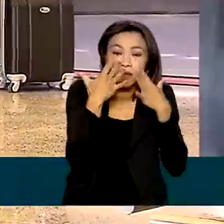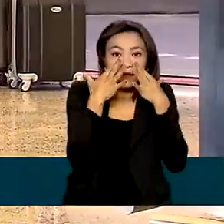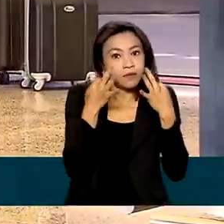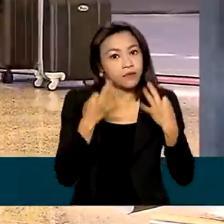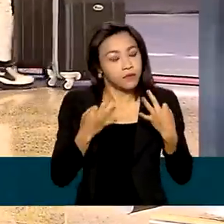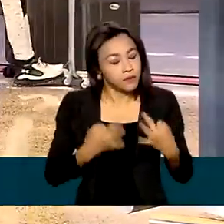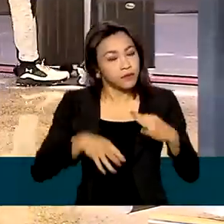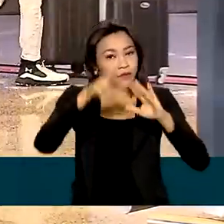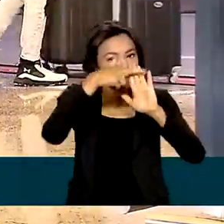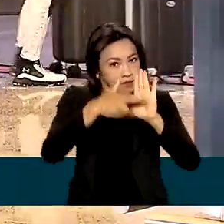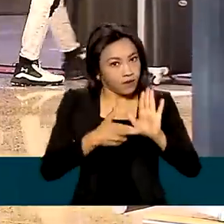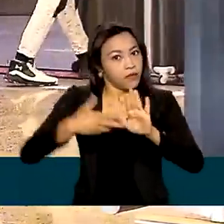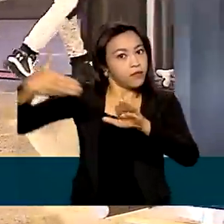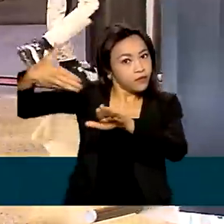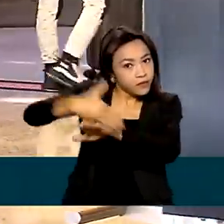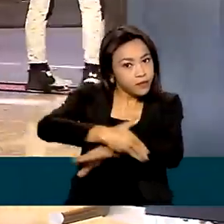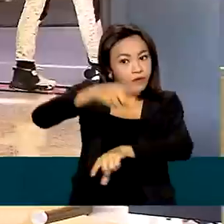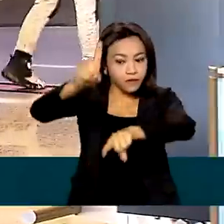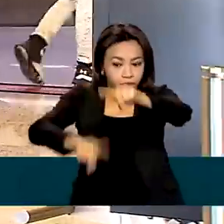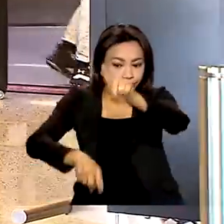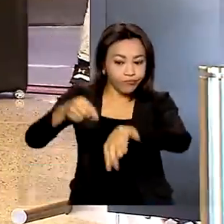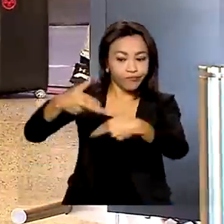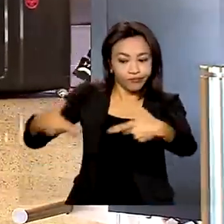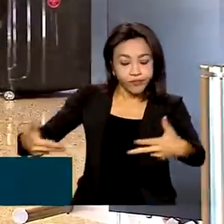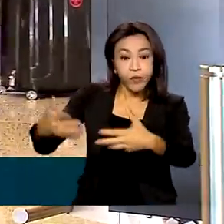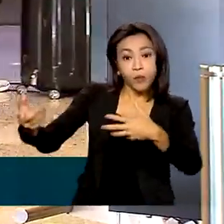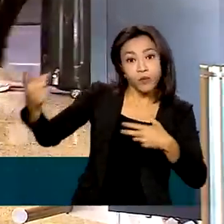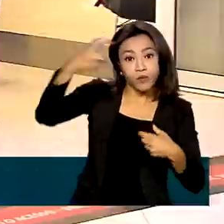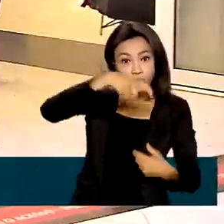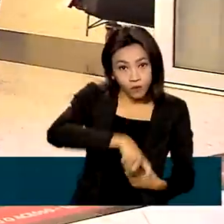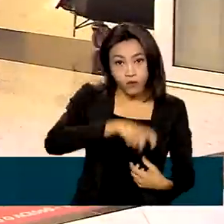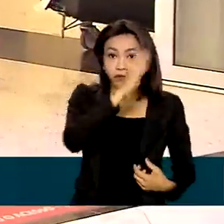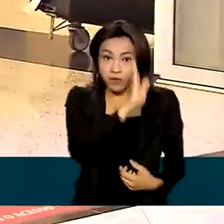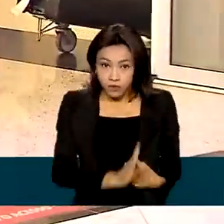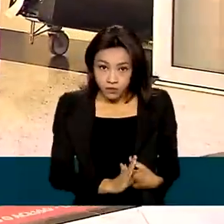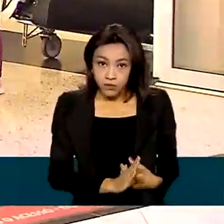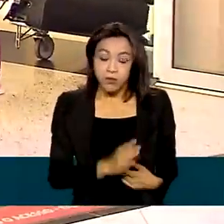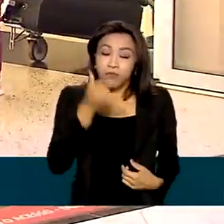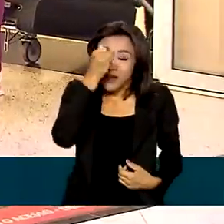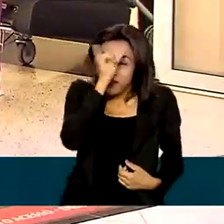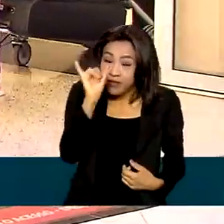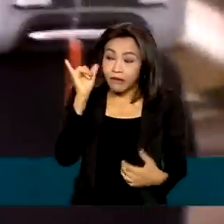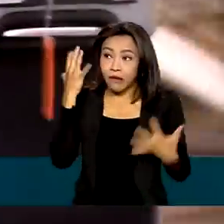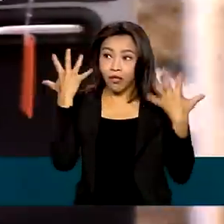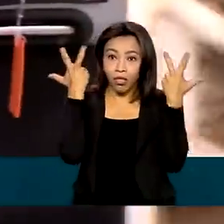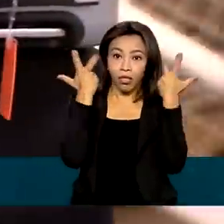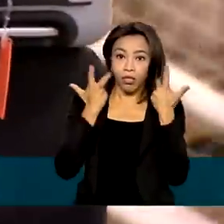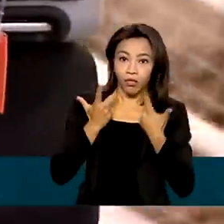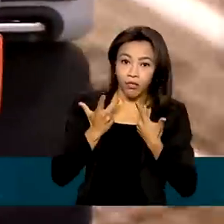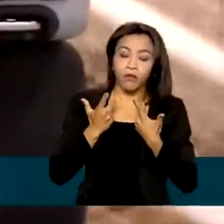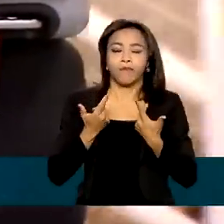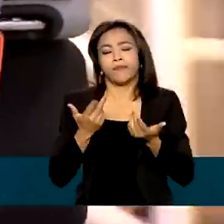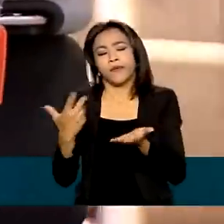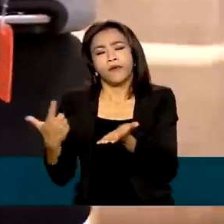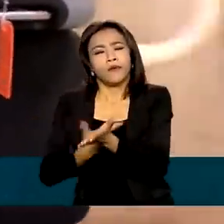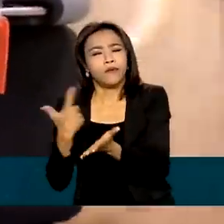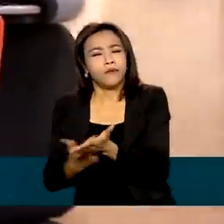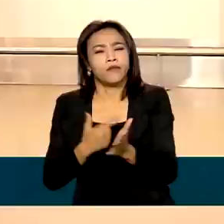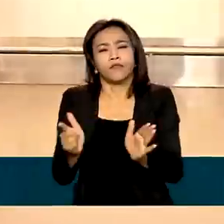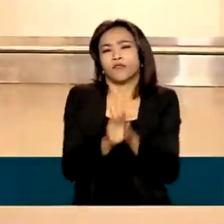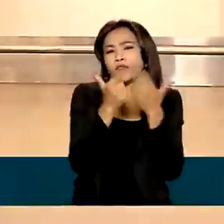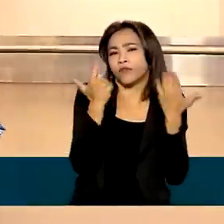regras de entrada de mercadoria ao retornar para o Brasil. Para evitar contratempos, livros, jornais,